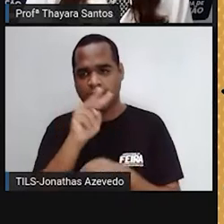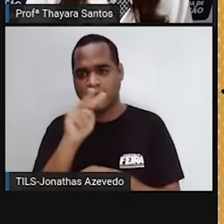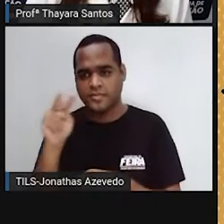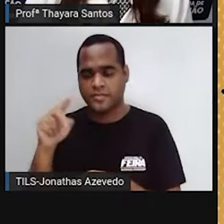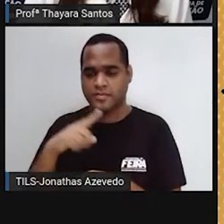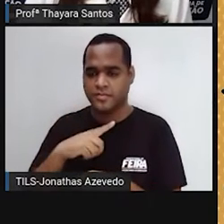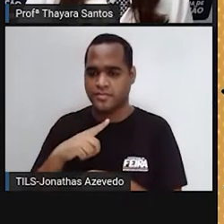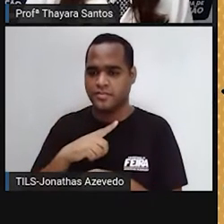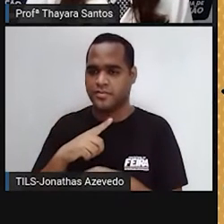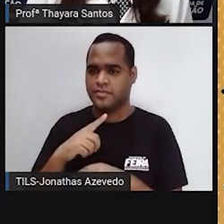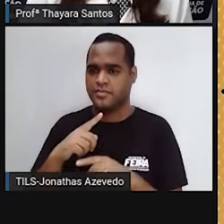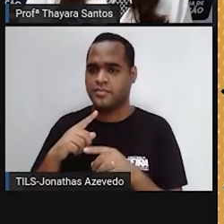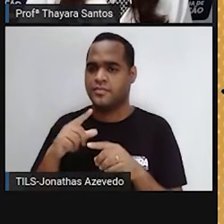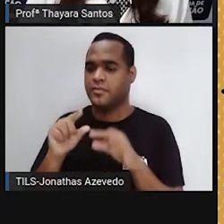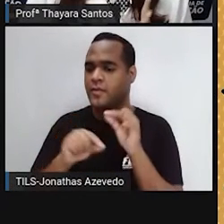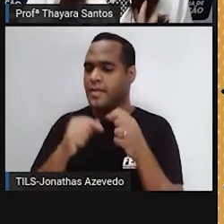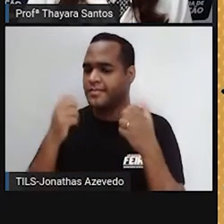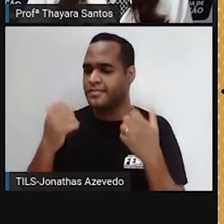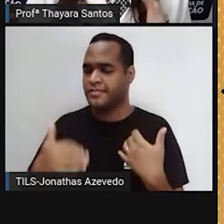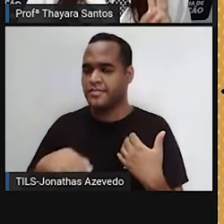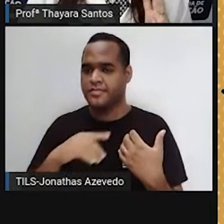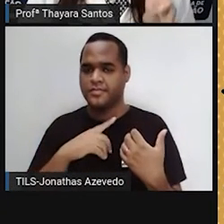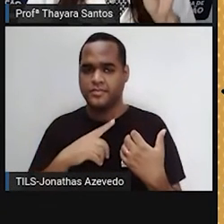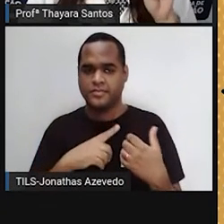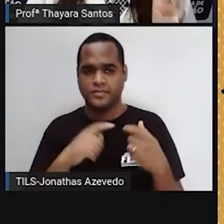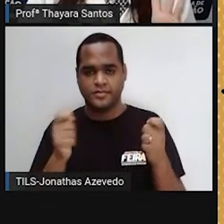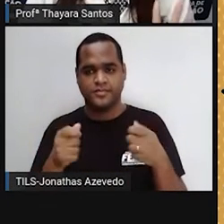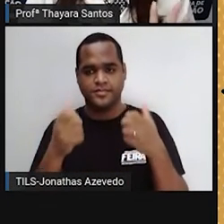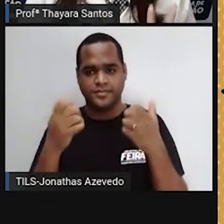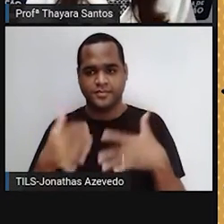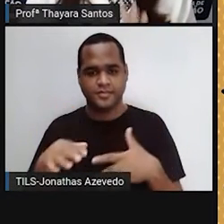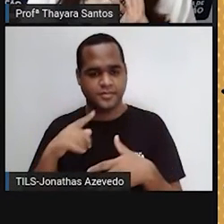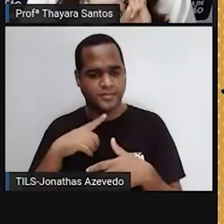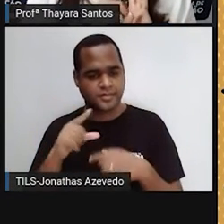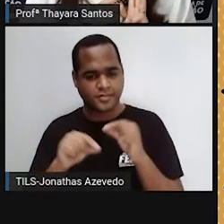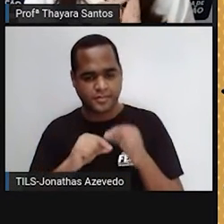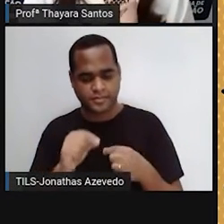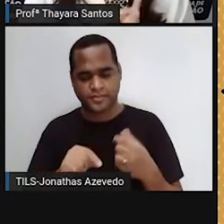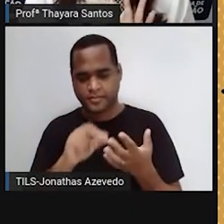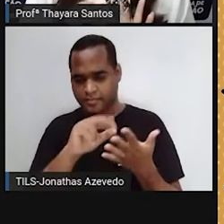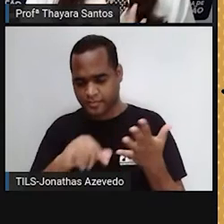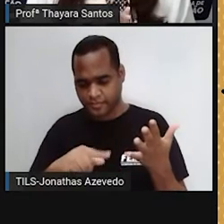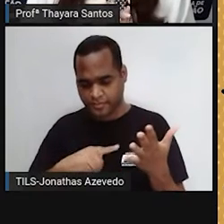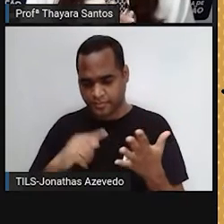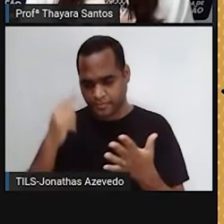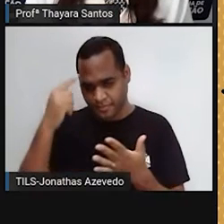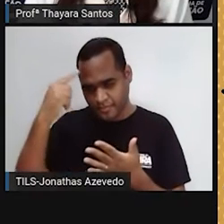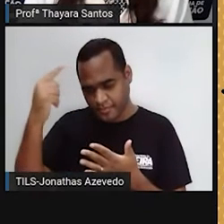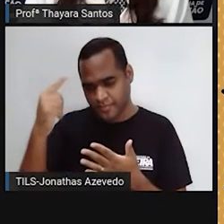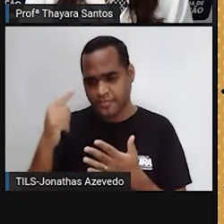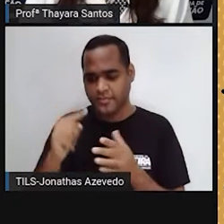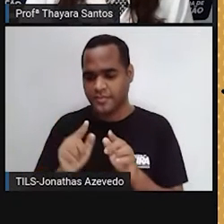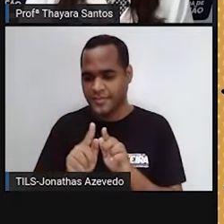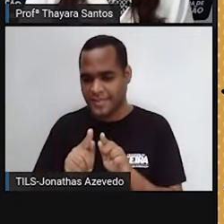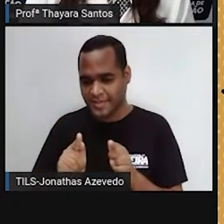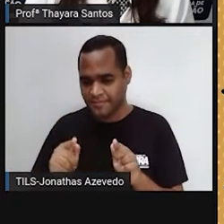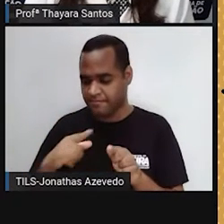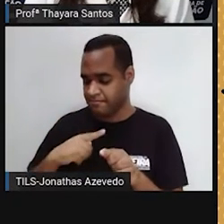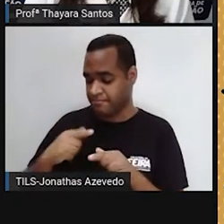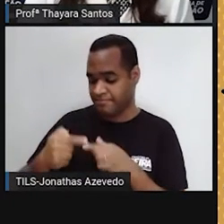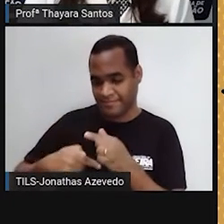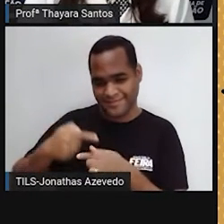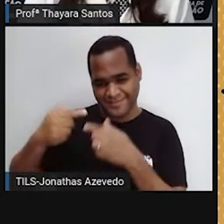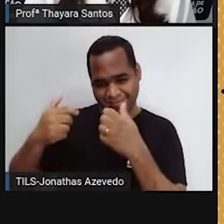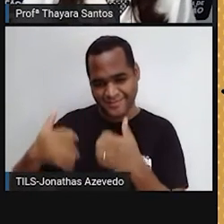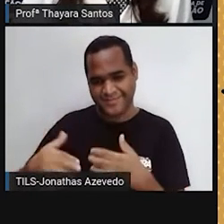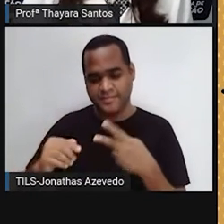comecinho da aula, a forma básica da célula é ter três estruturas. Material genético, o citoplasma e a membrana